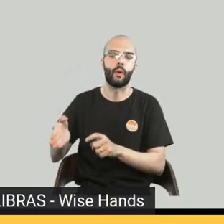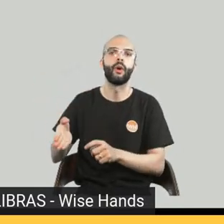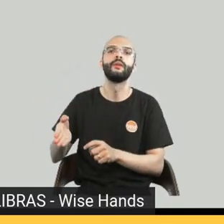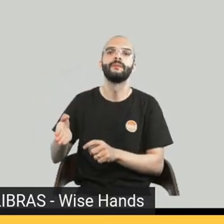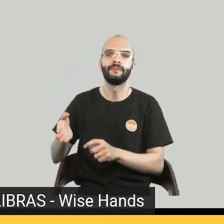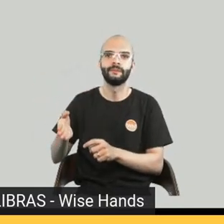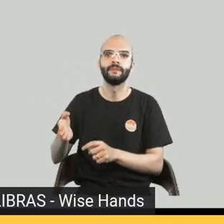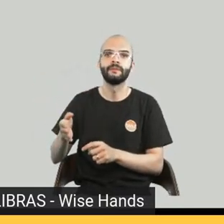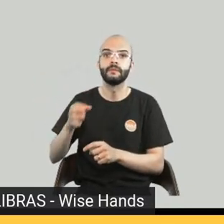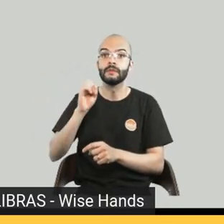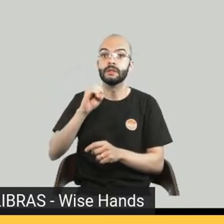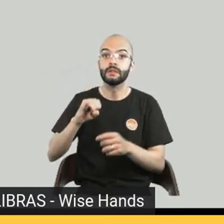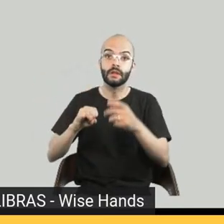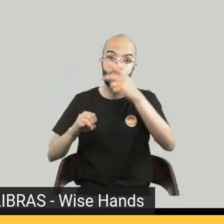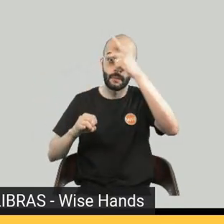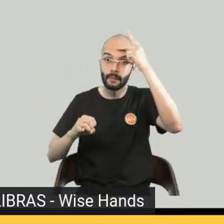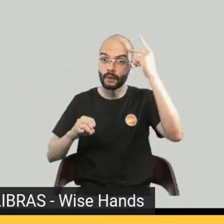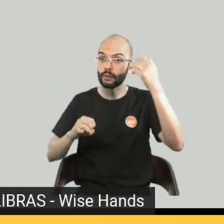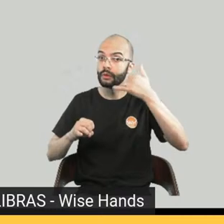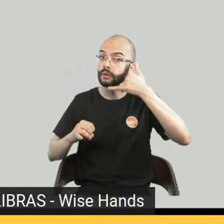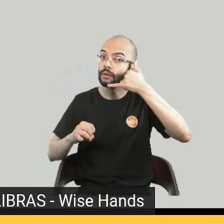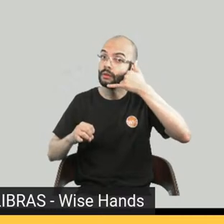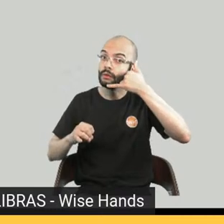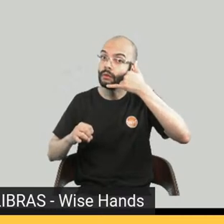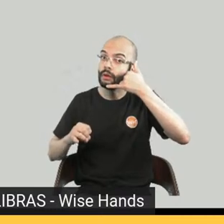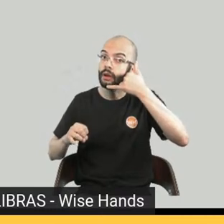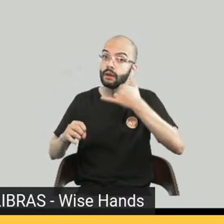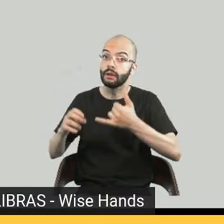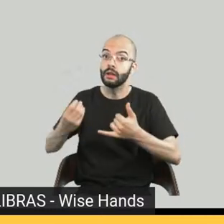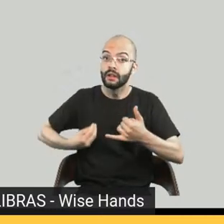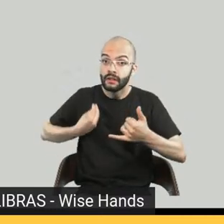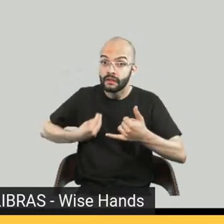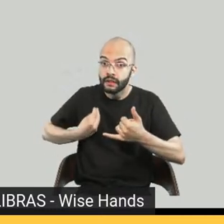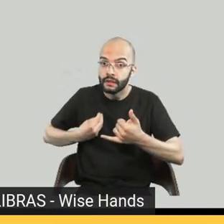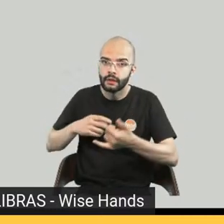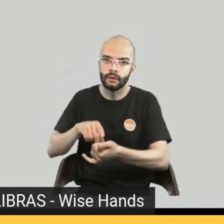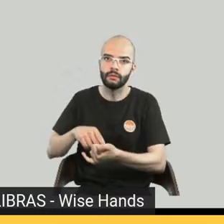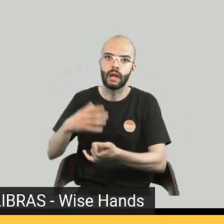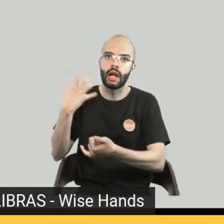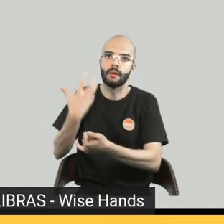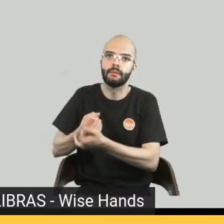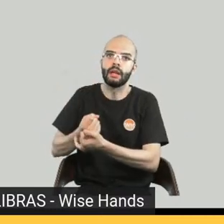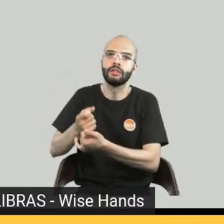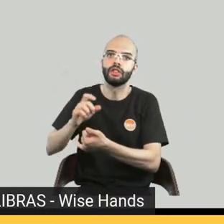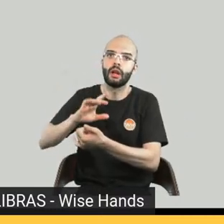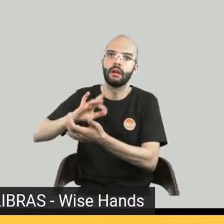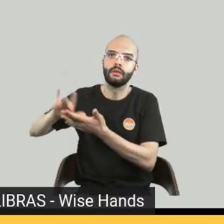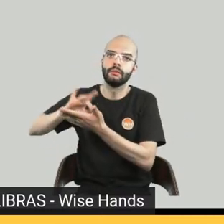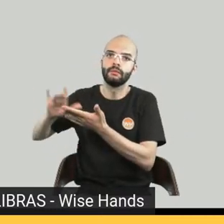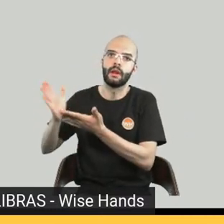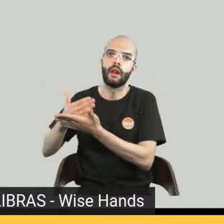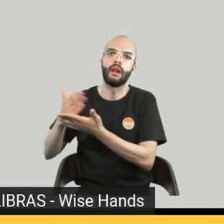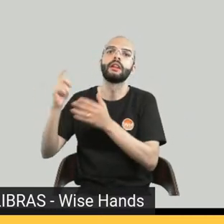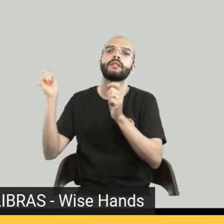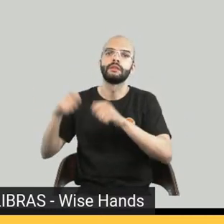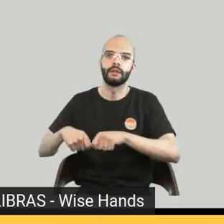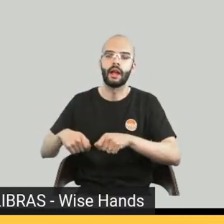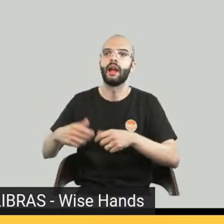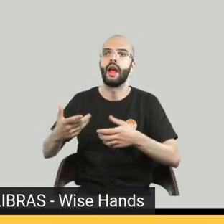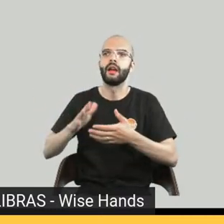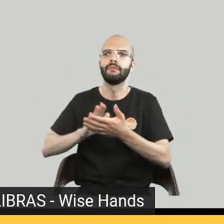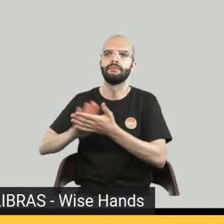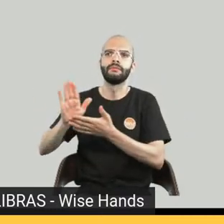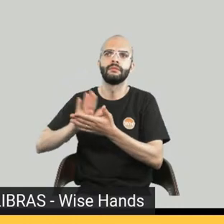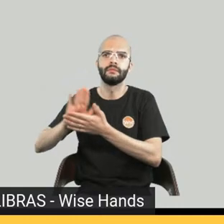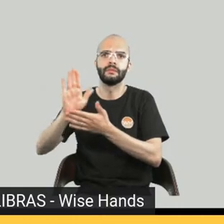Então, o cenário é completamente diferente. O desafio aqui, pra mim, é a produção, que é muito complexa e